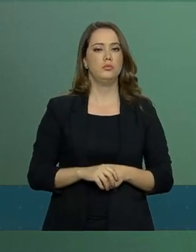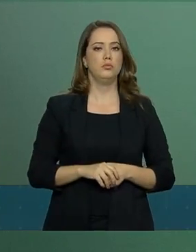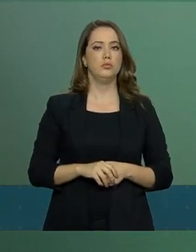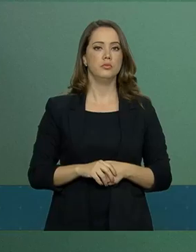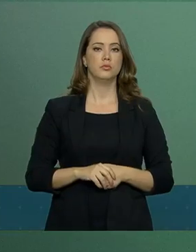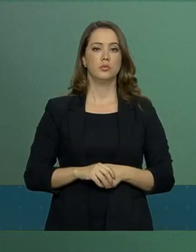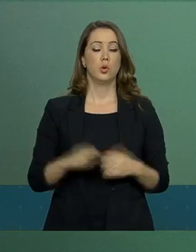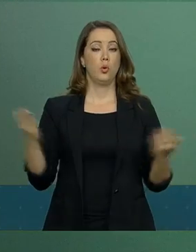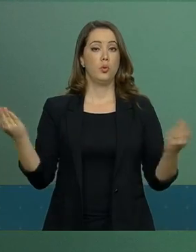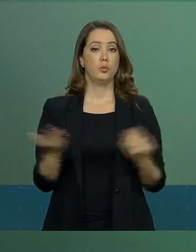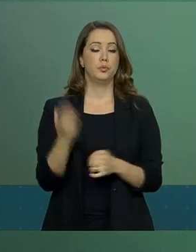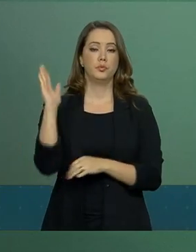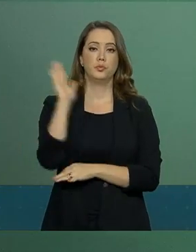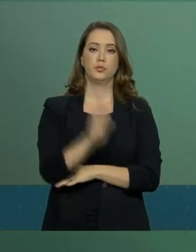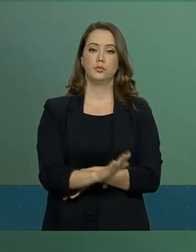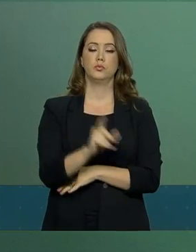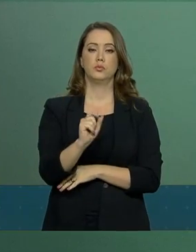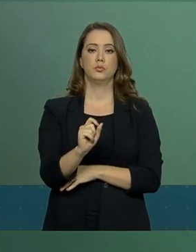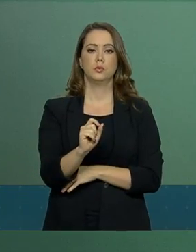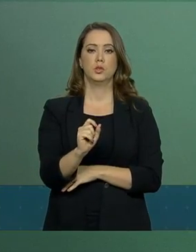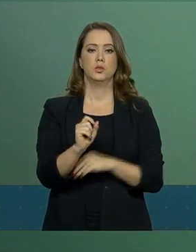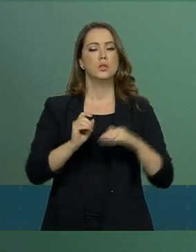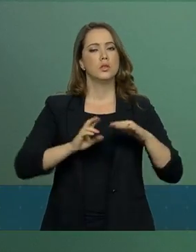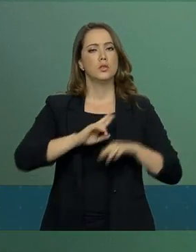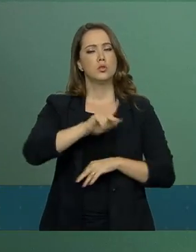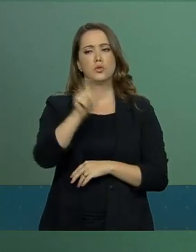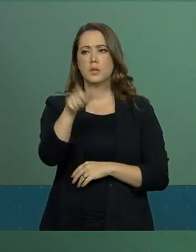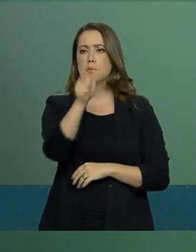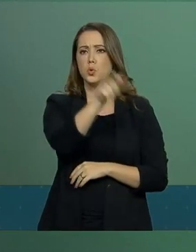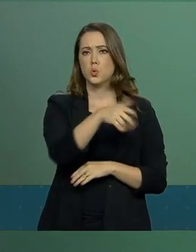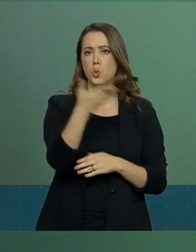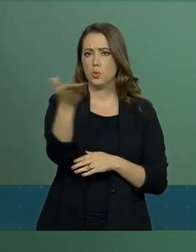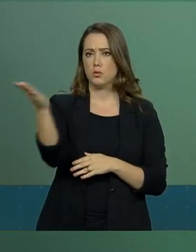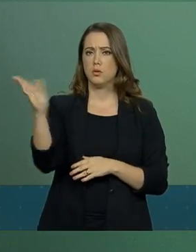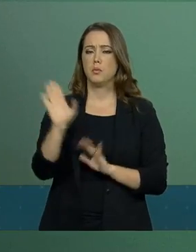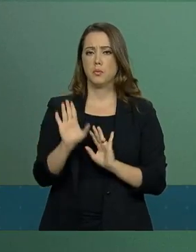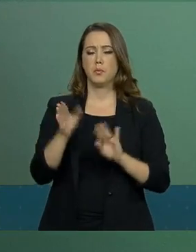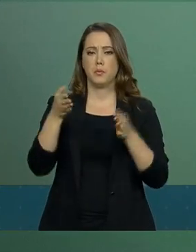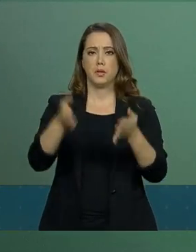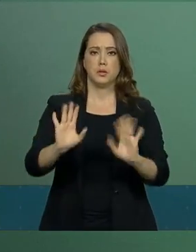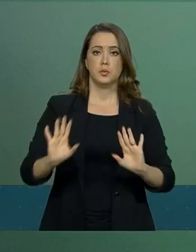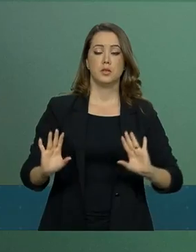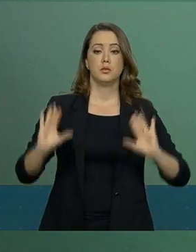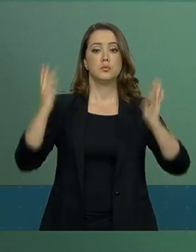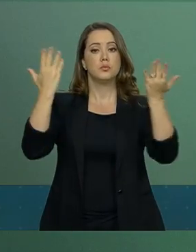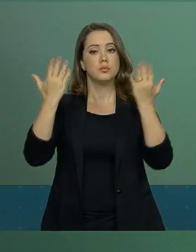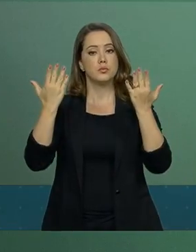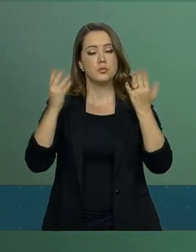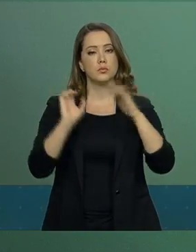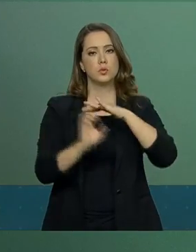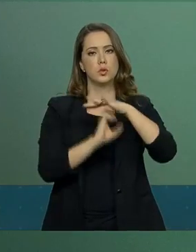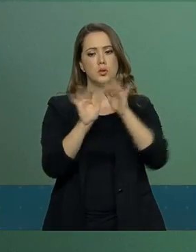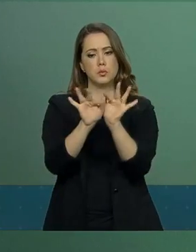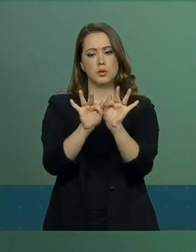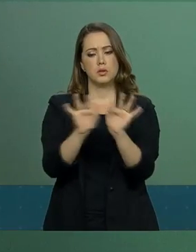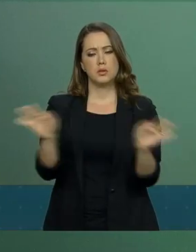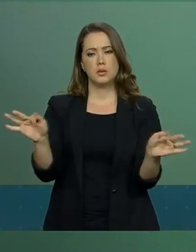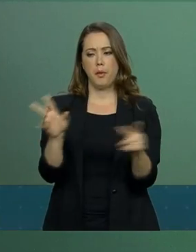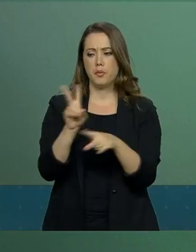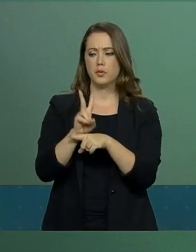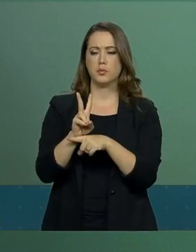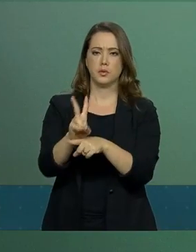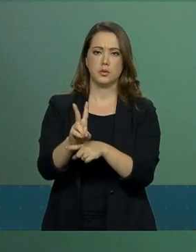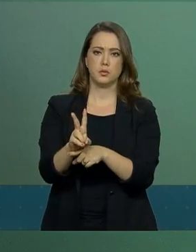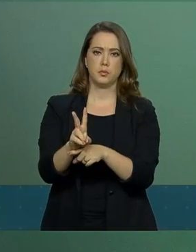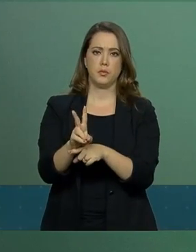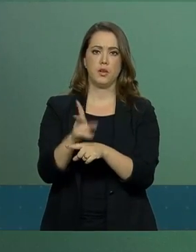Hoje à tarde, alguns de vocês participaram da cerimônia de empresas simples de crédito e